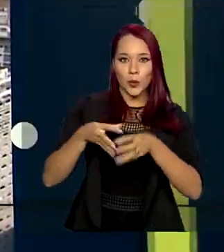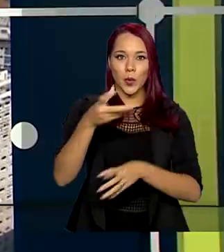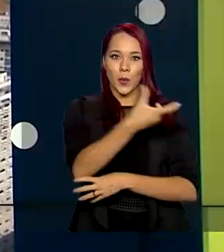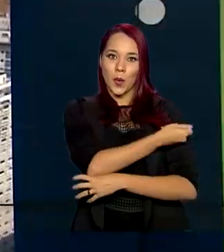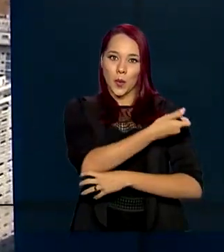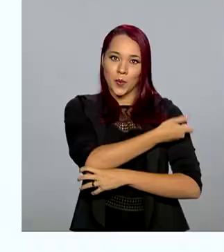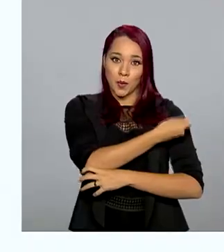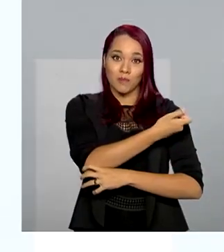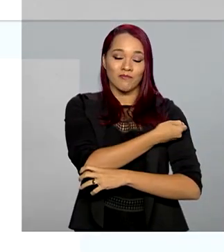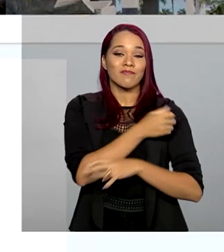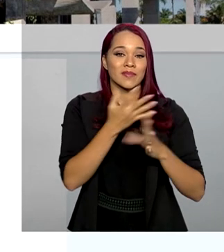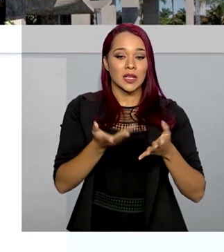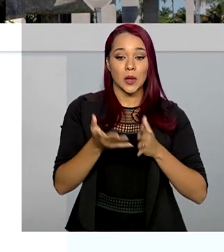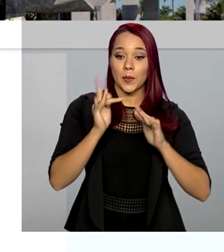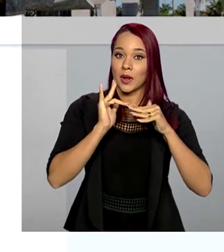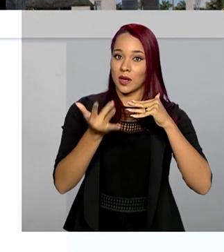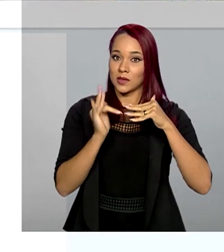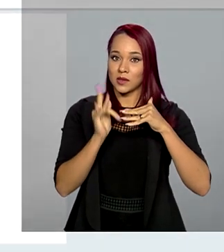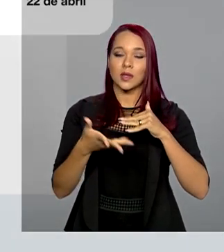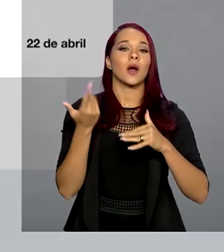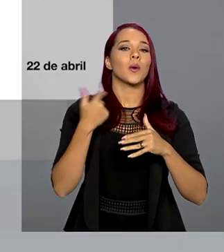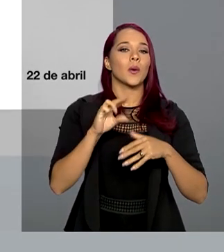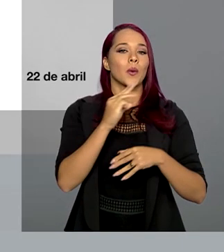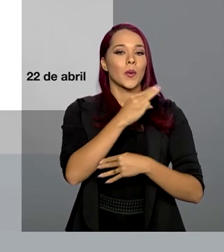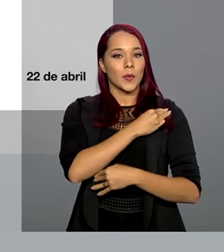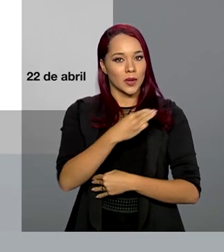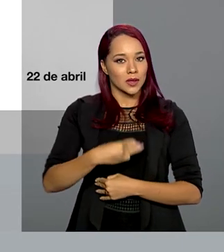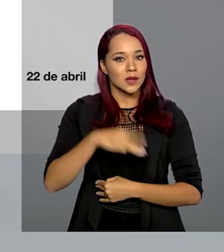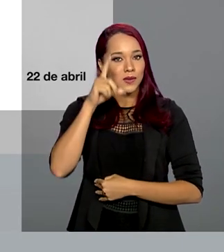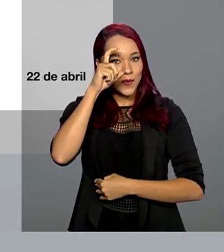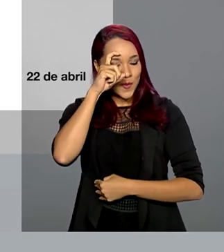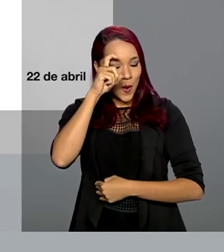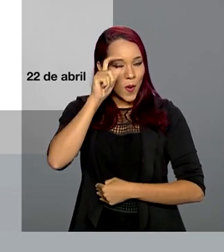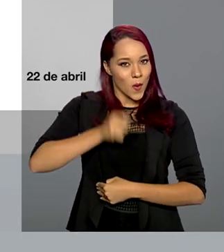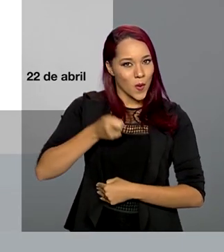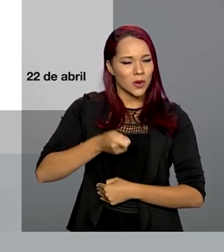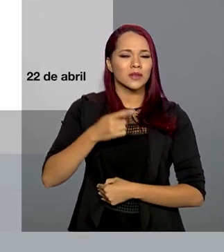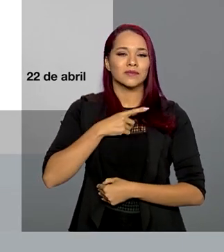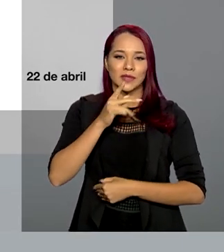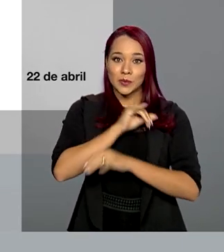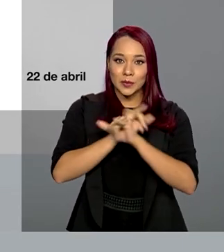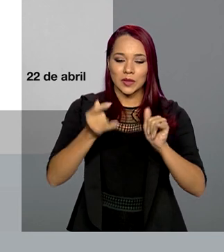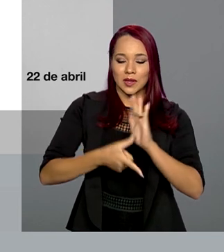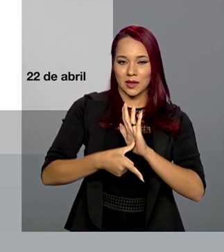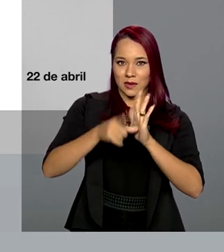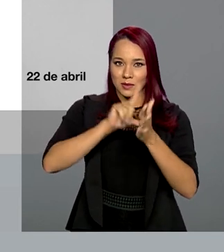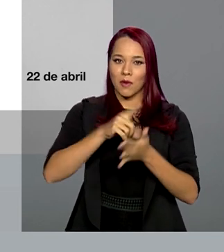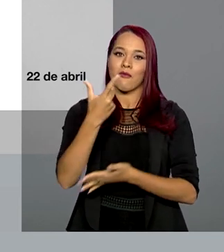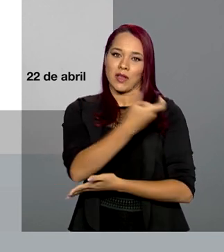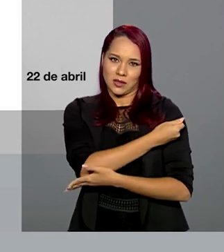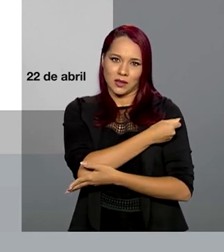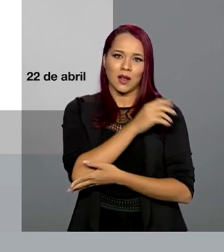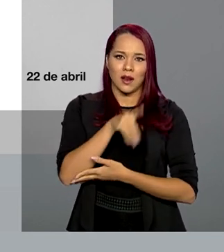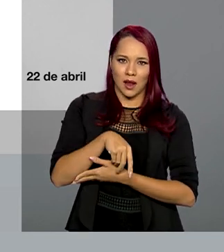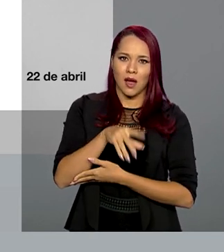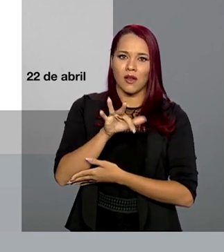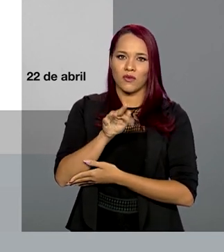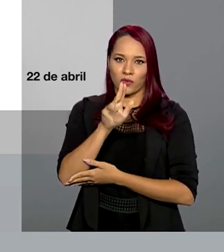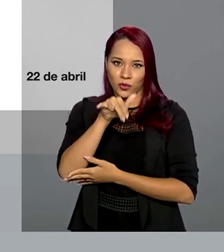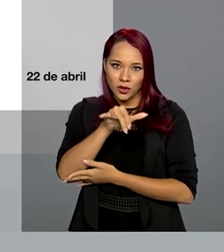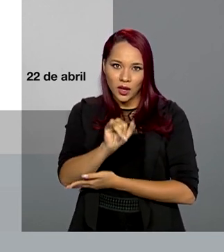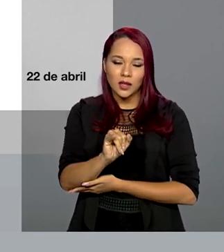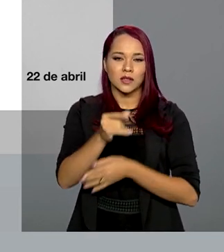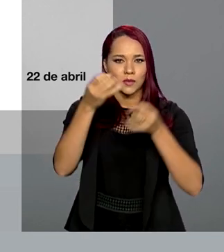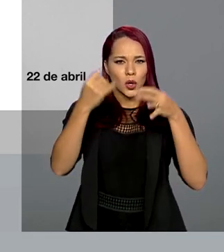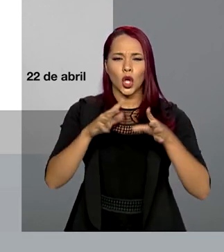aldeias. Pelas redes sociais, o ministro Sérgio Moro destacou a antecipação da vacina. De acordo com a FUNAI, todas as